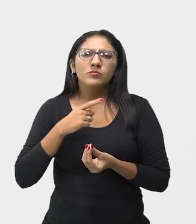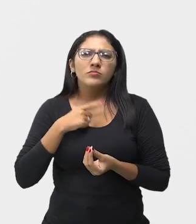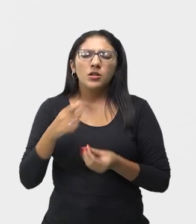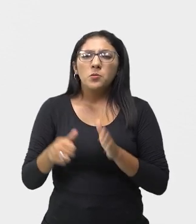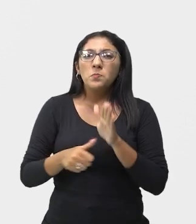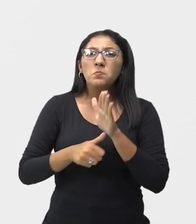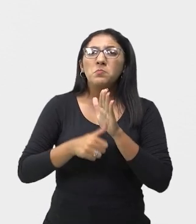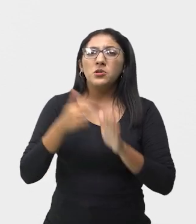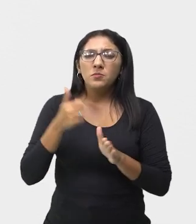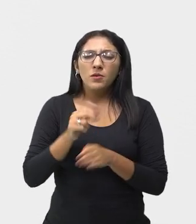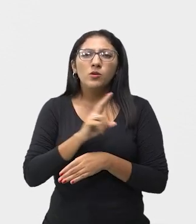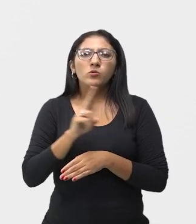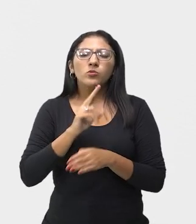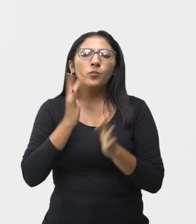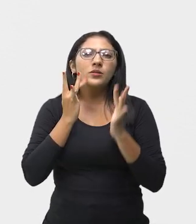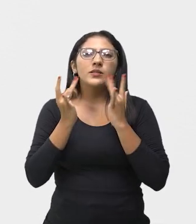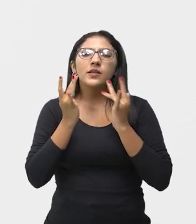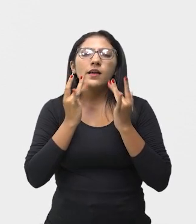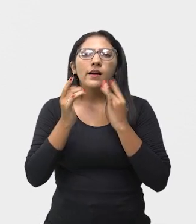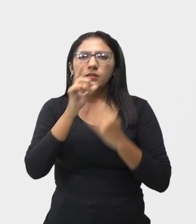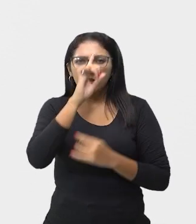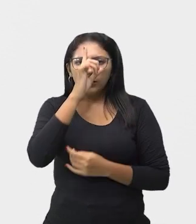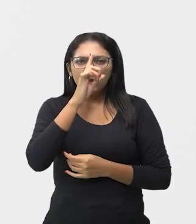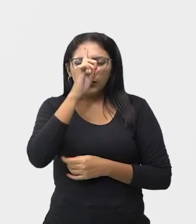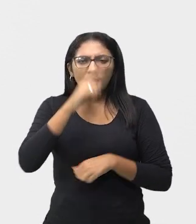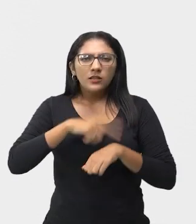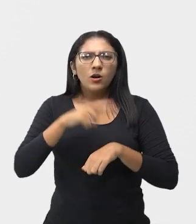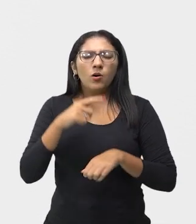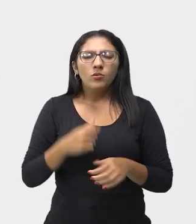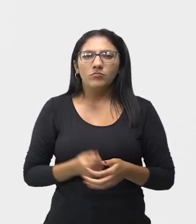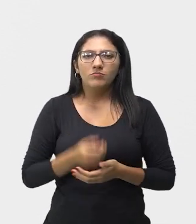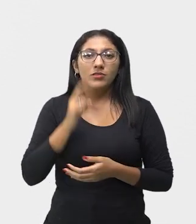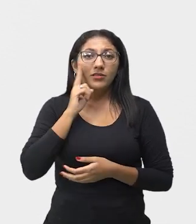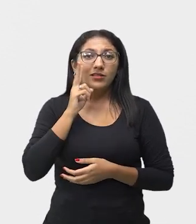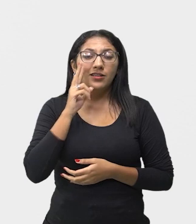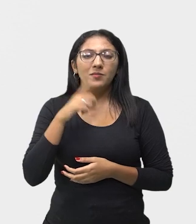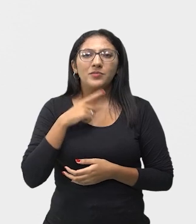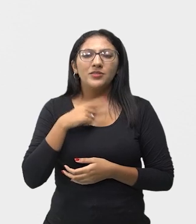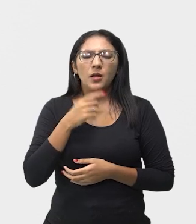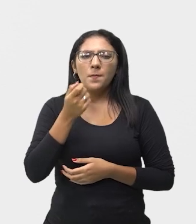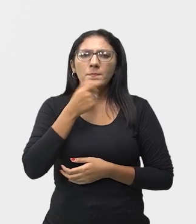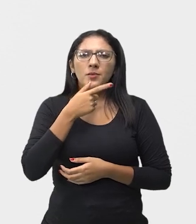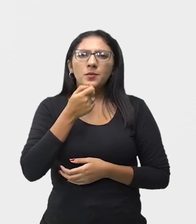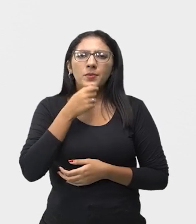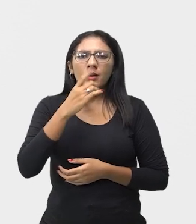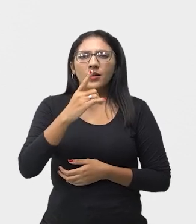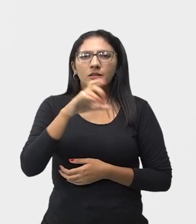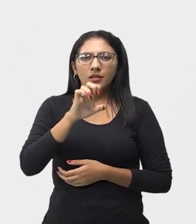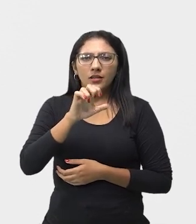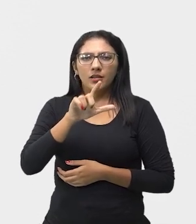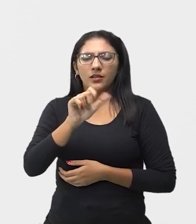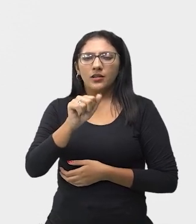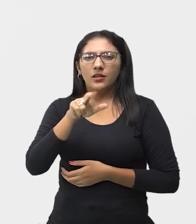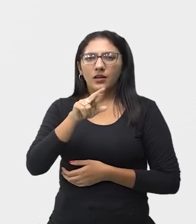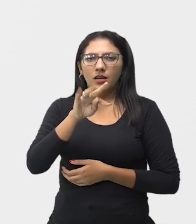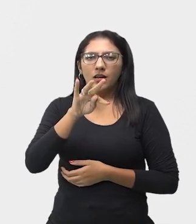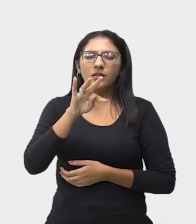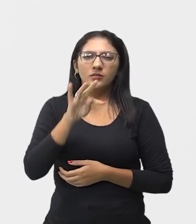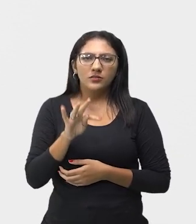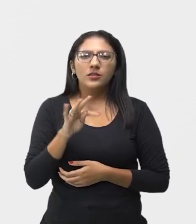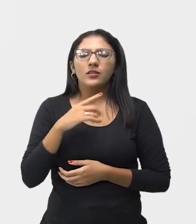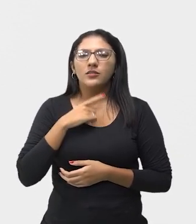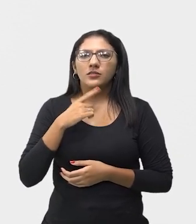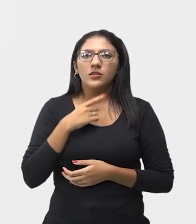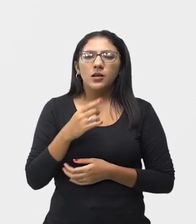primeiro teatro do improviso? A gente iniciou a aula com comédia dell'arte, que é o teatro do